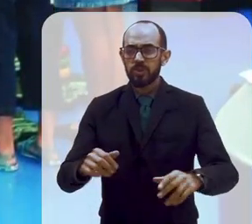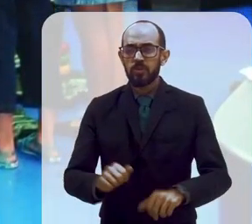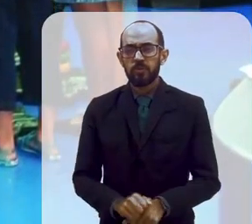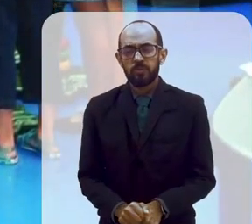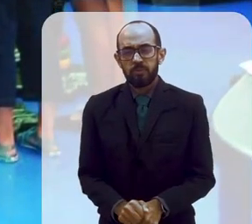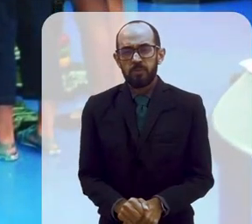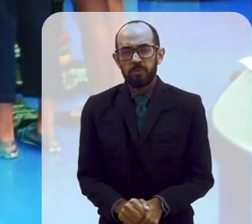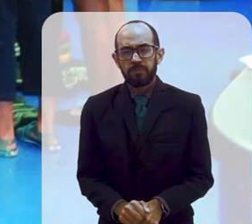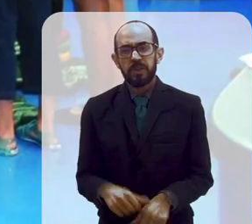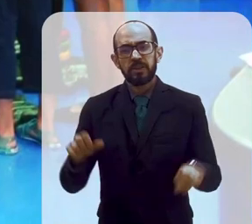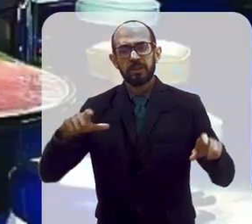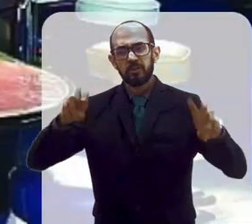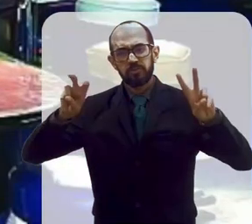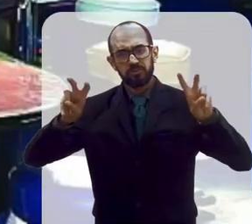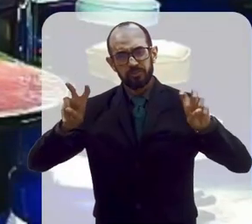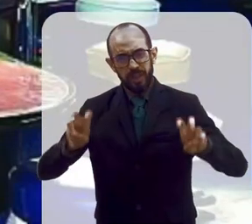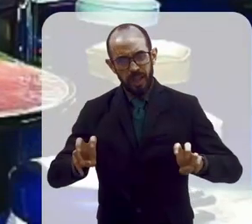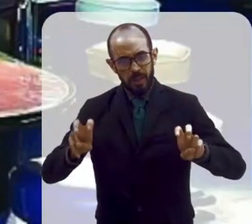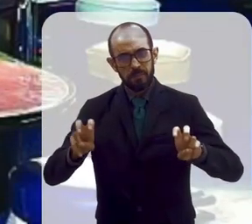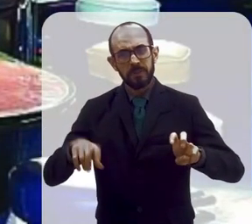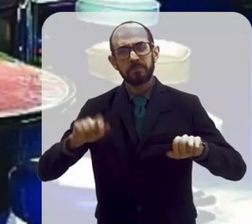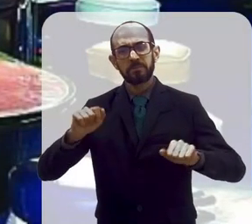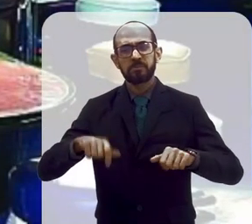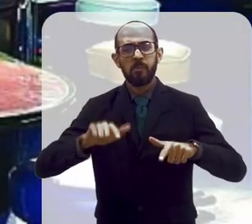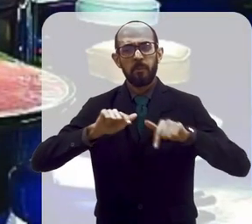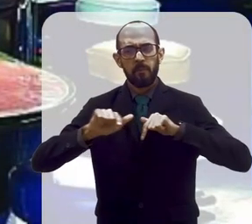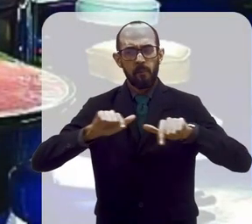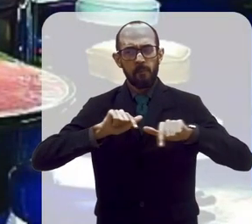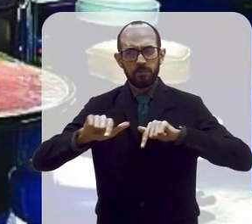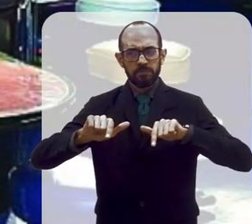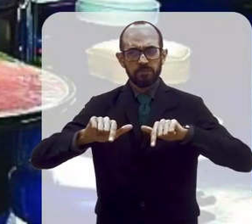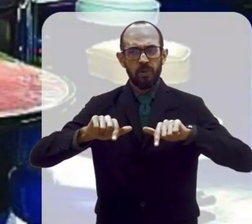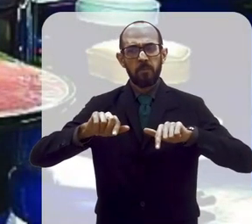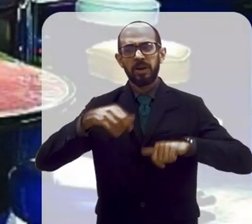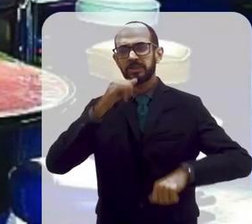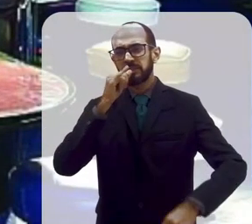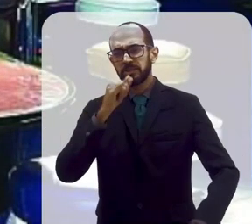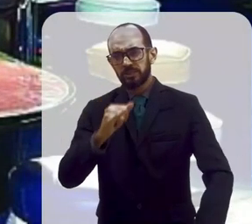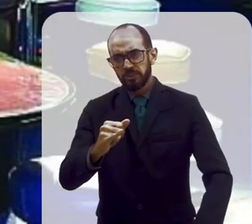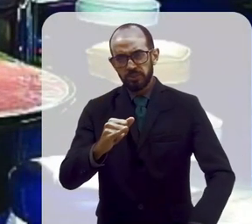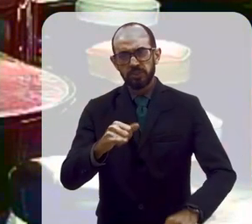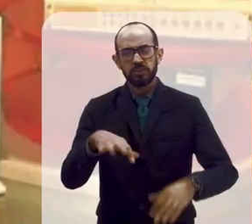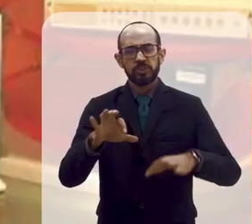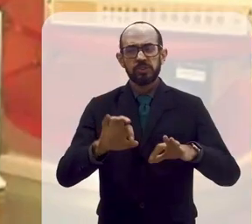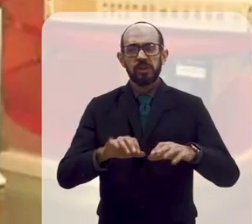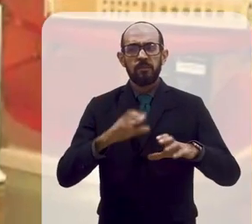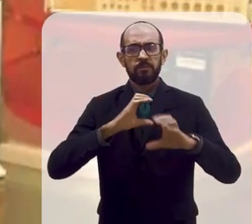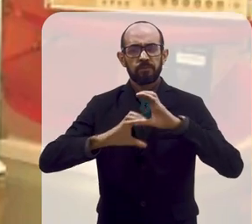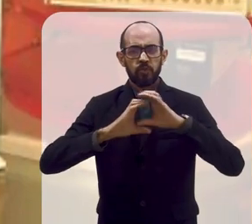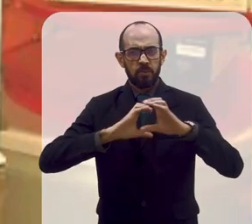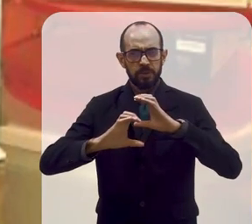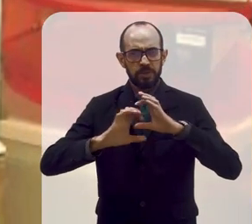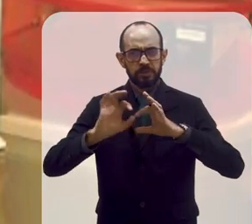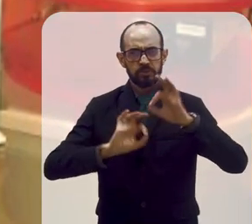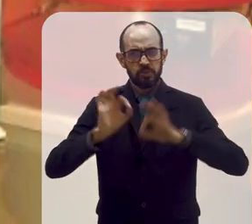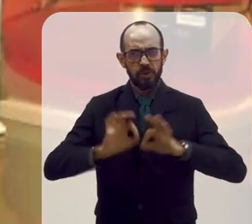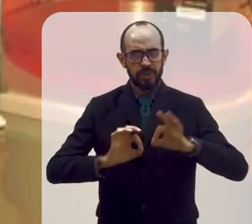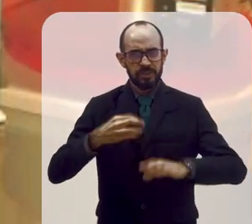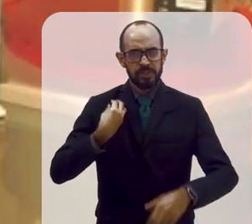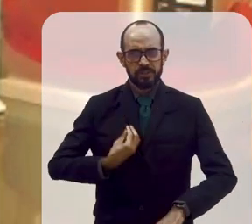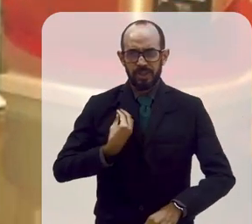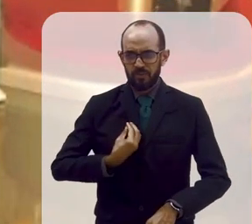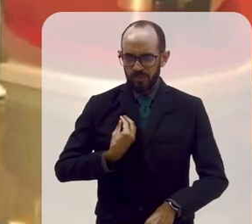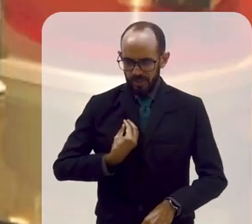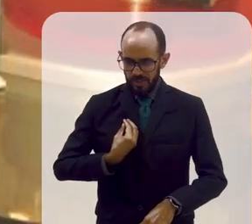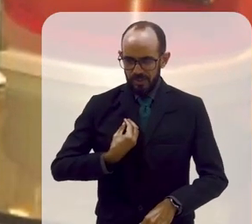Parque da Ciência é uma área temática e ele trabalha os temas da energia, comunicação e organização